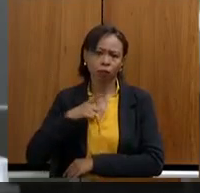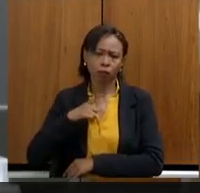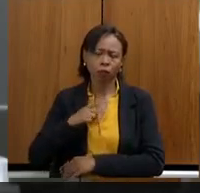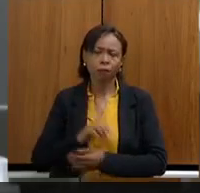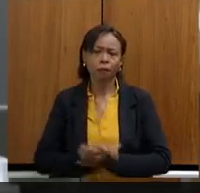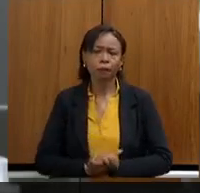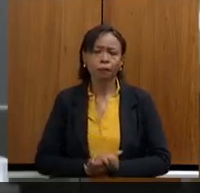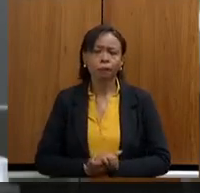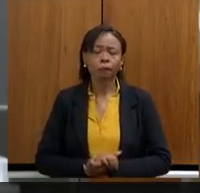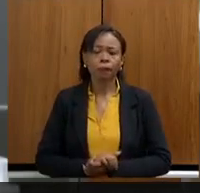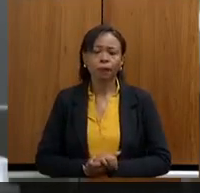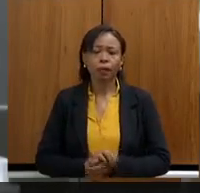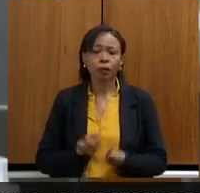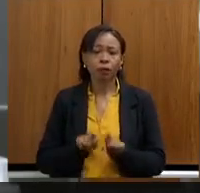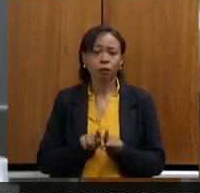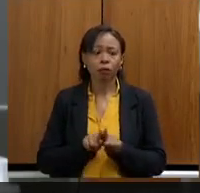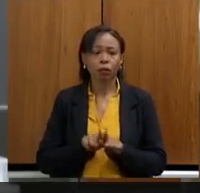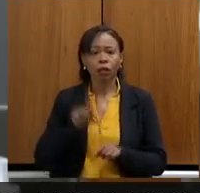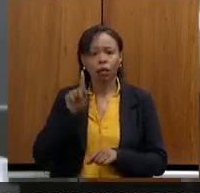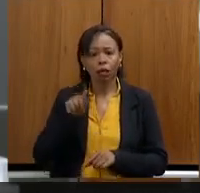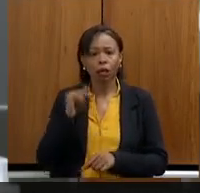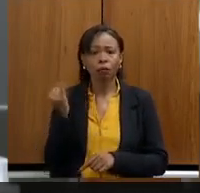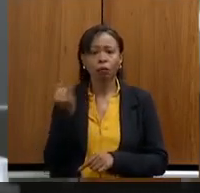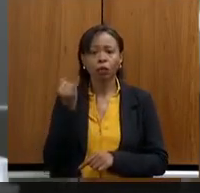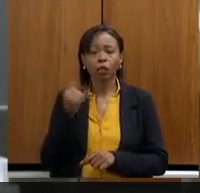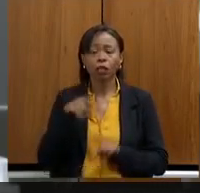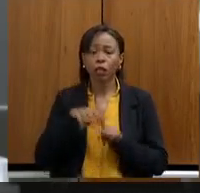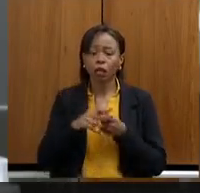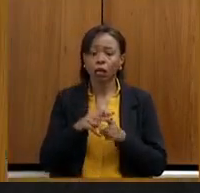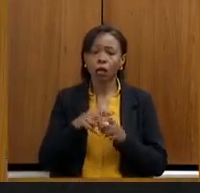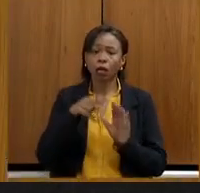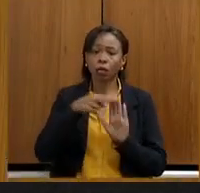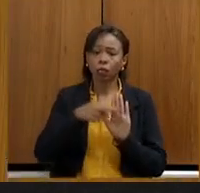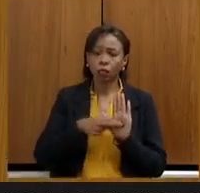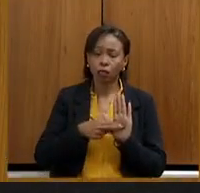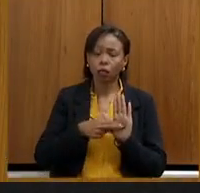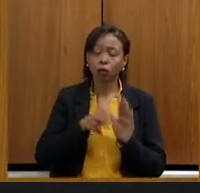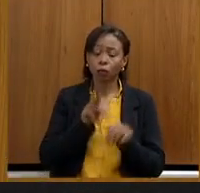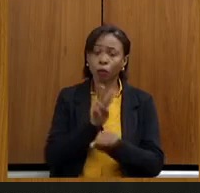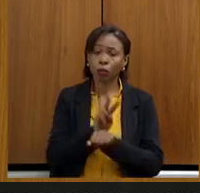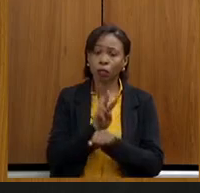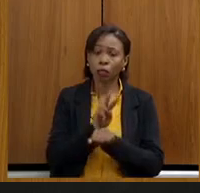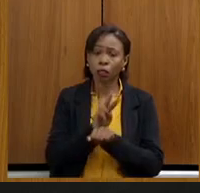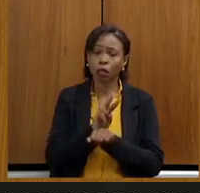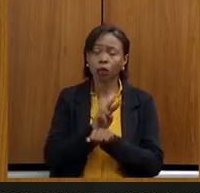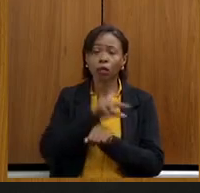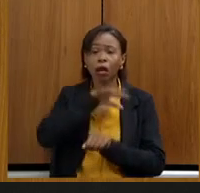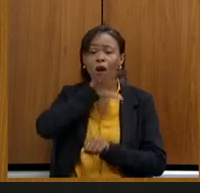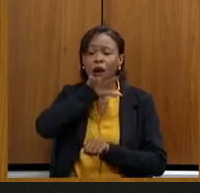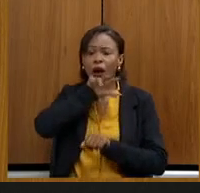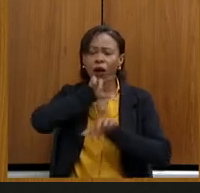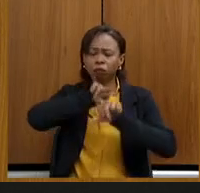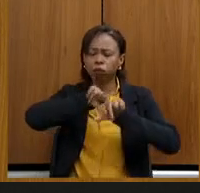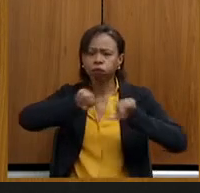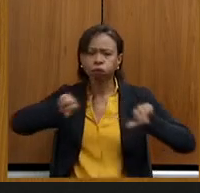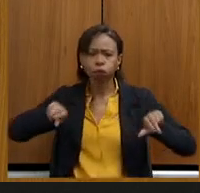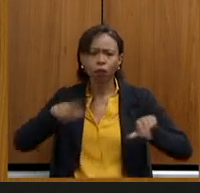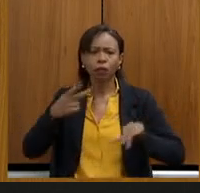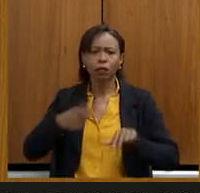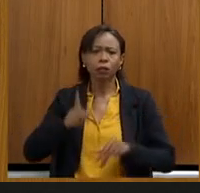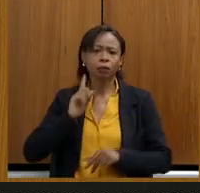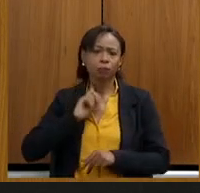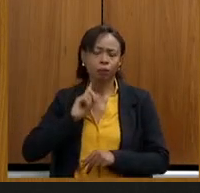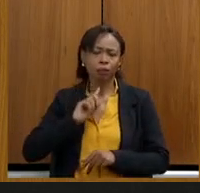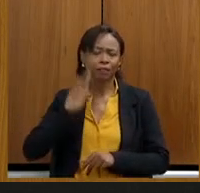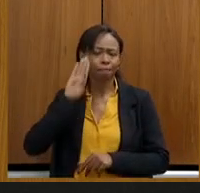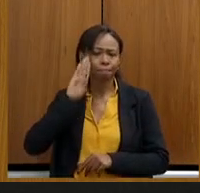destacar a importância dessa regulamentação também para a proteção da biodiversidade no nosso estado, de um tema tão relevante que recentemente